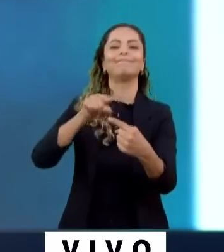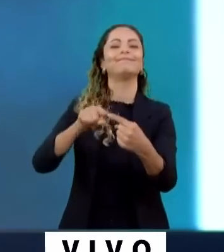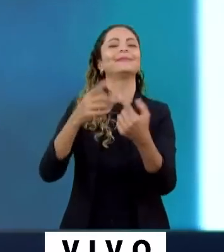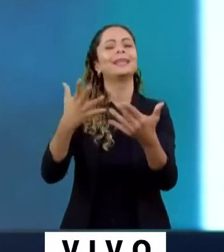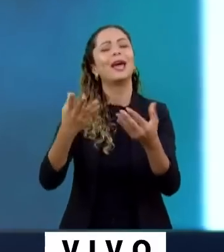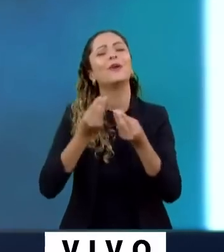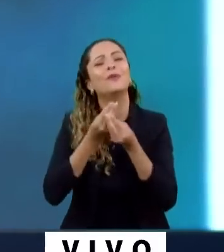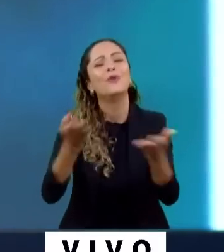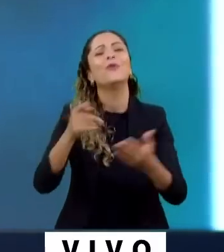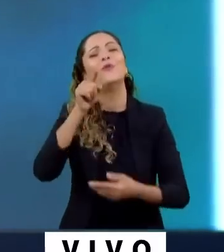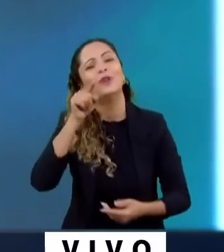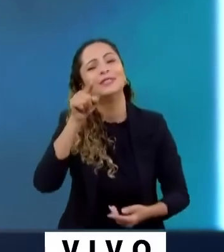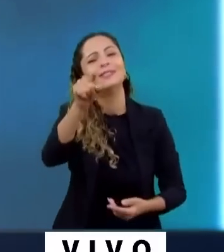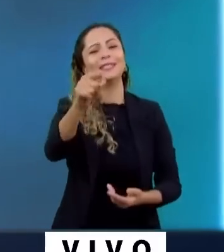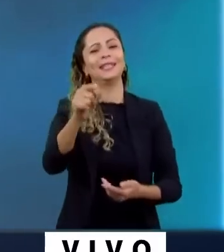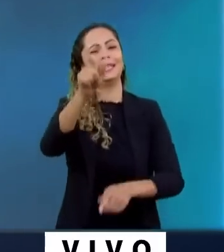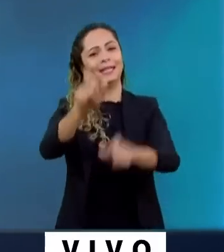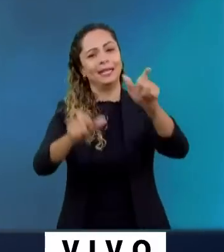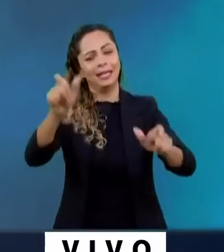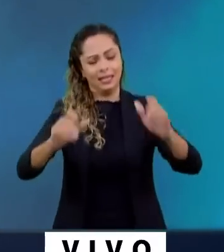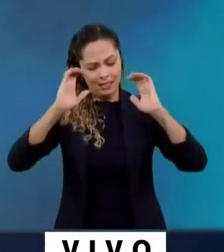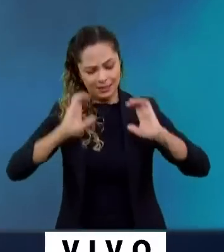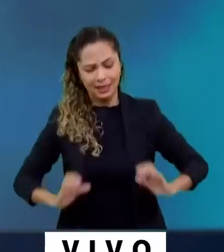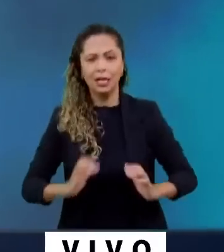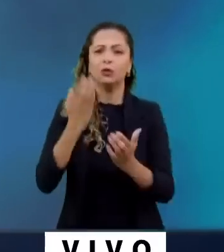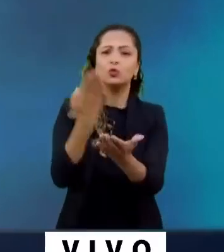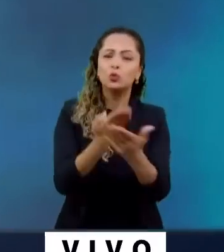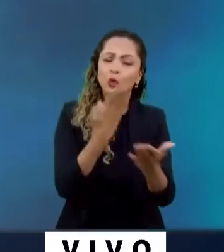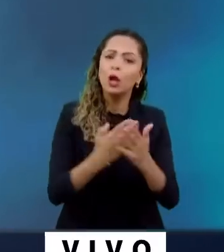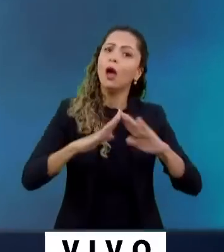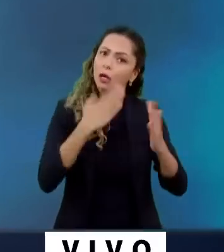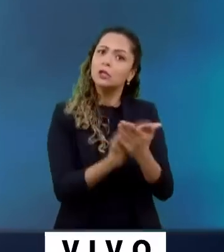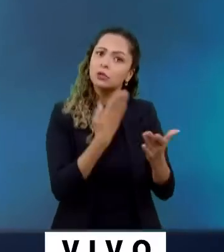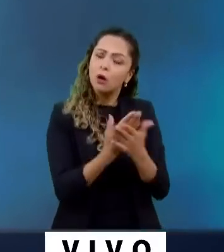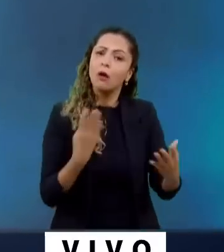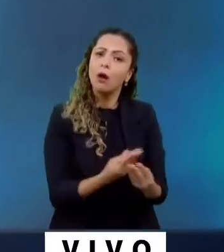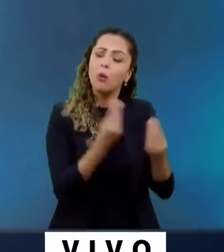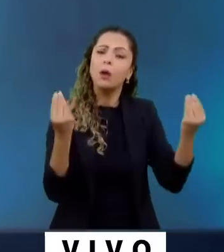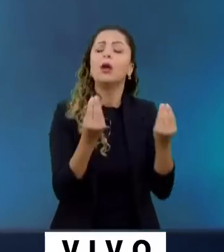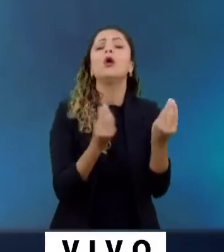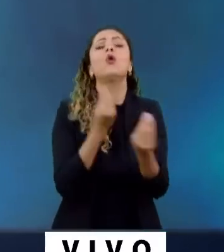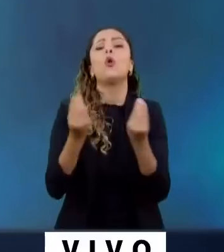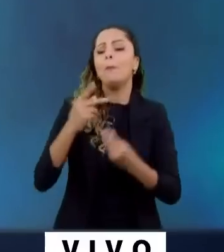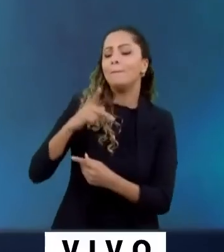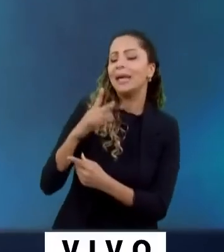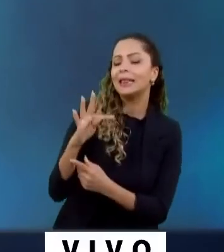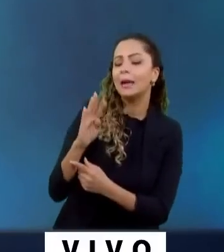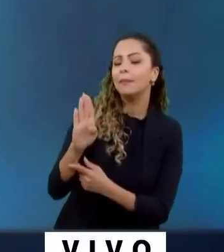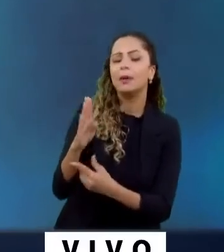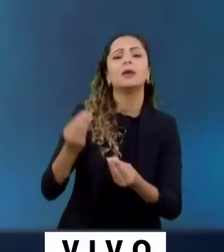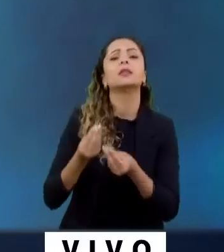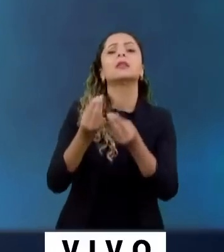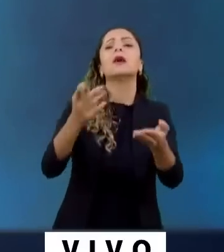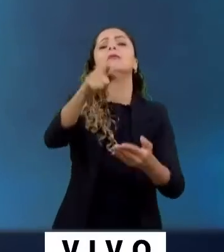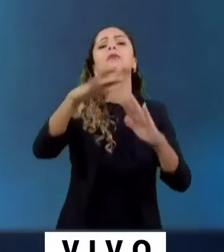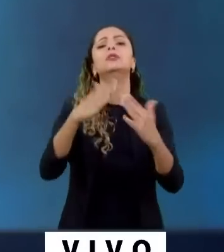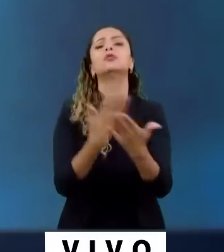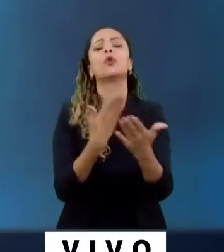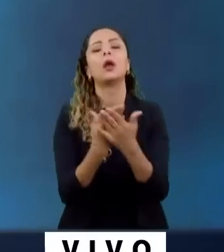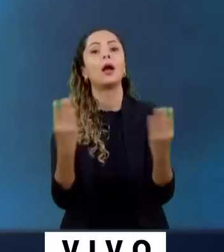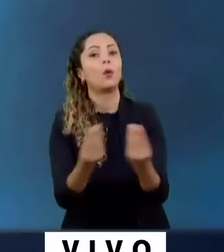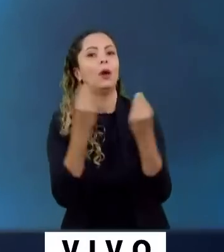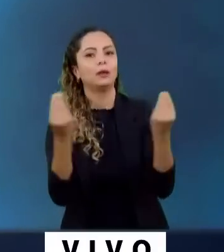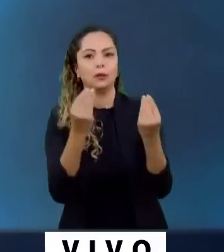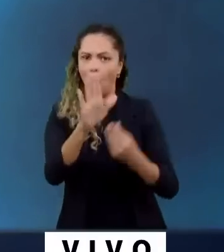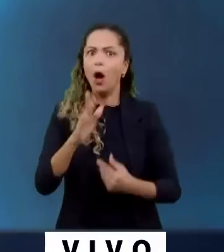cidadão, a você estudante, escola de qualidade. E como é que o PTB pensa em oferecer a você escola de qualidade, tanto para